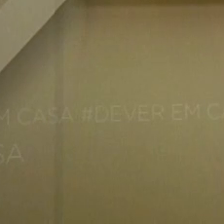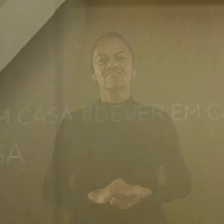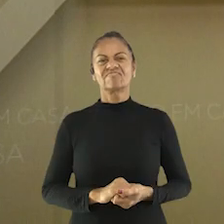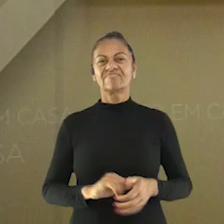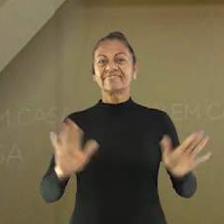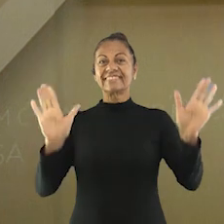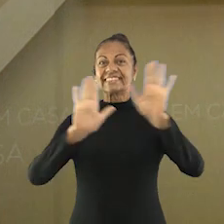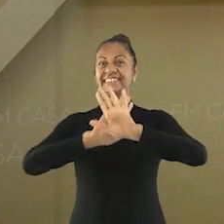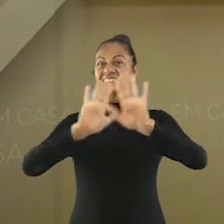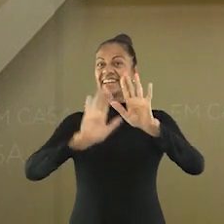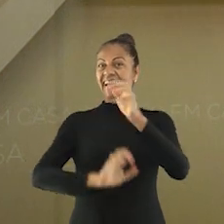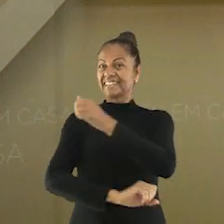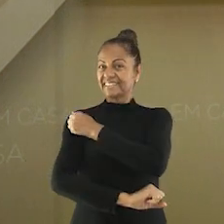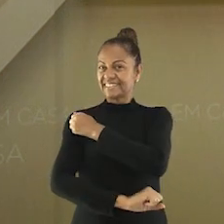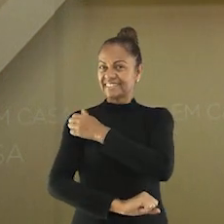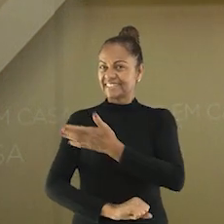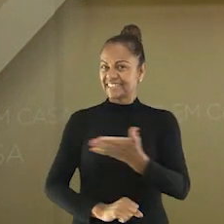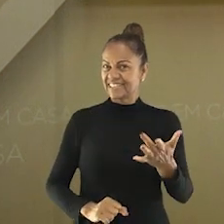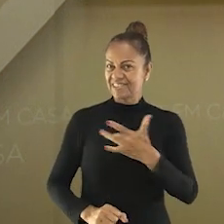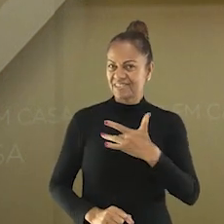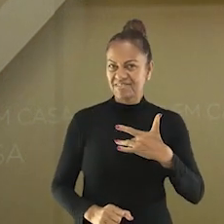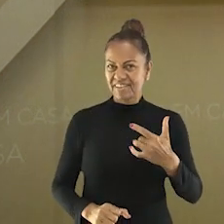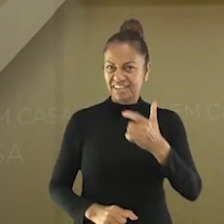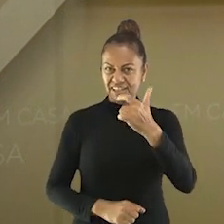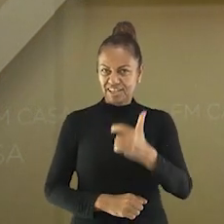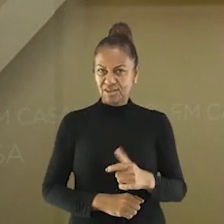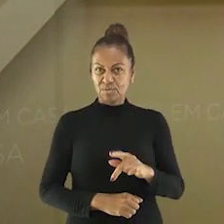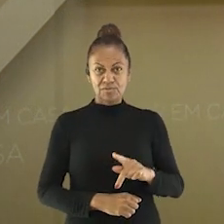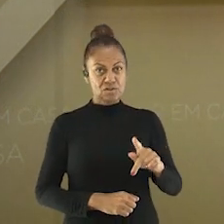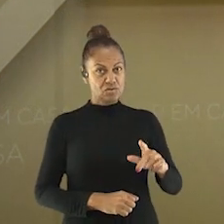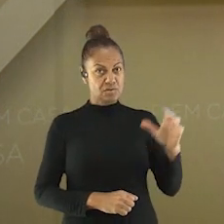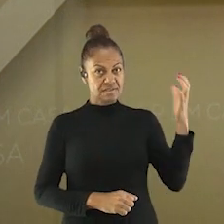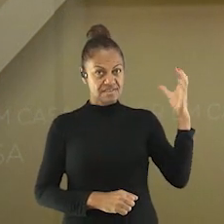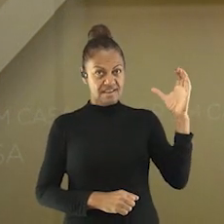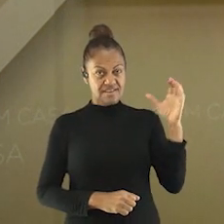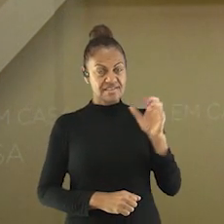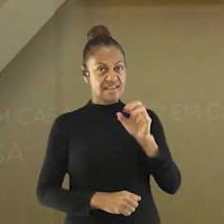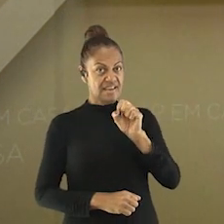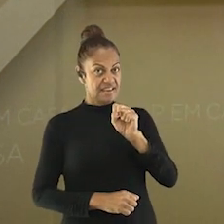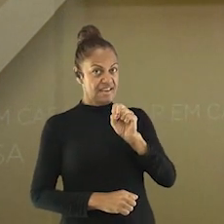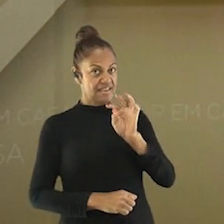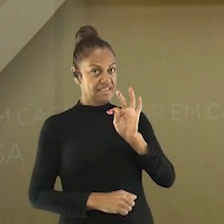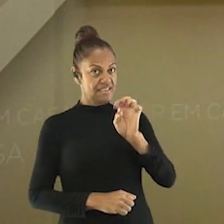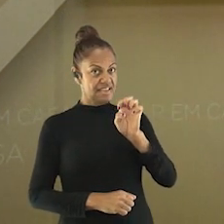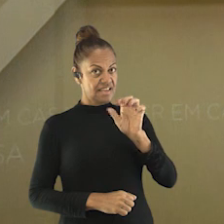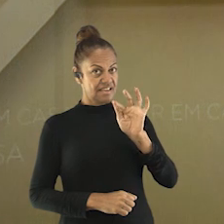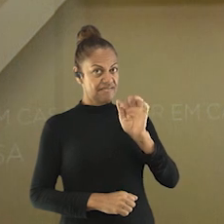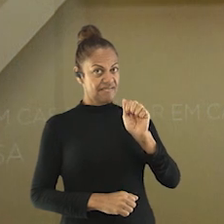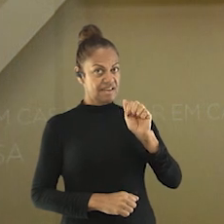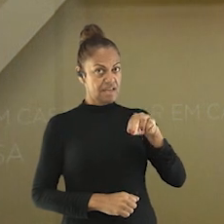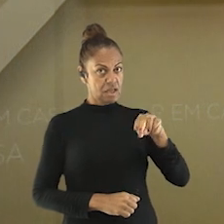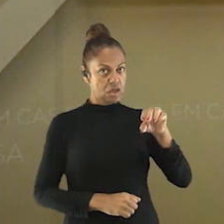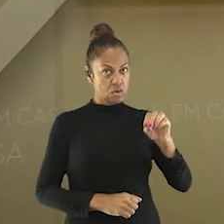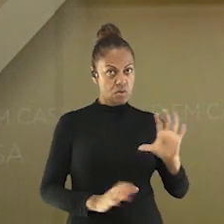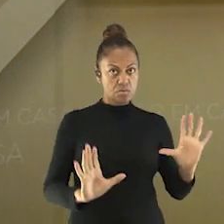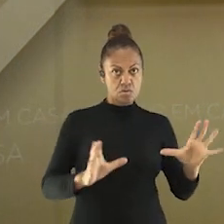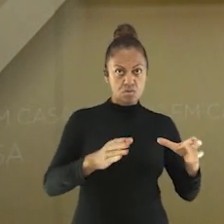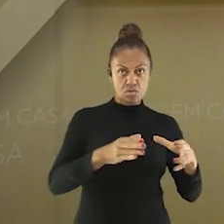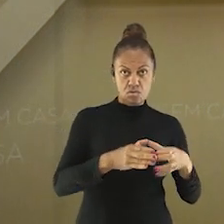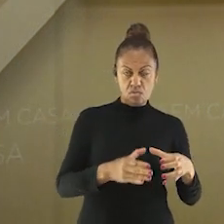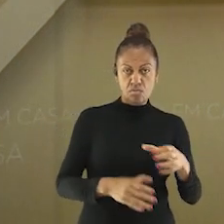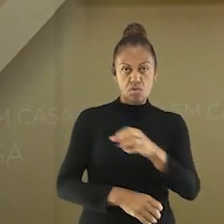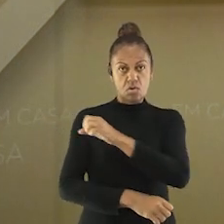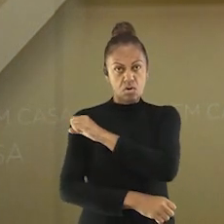E aí, estudantes, tudo bem com vocês? Eu sou o Stefano, professor de ciências para as turmas de 8º e 9º ano da EJA, Educação de Jovens e